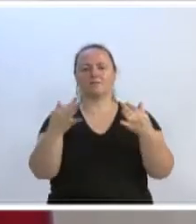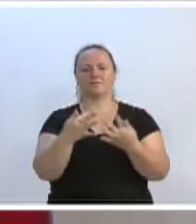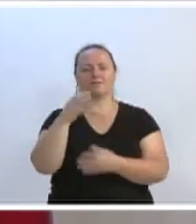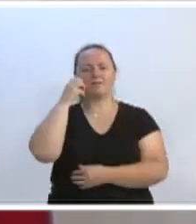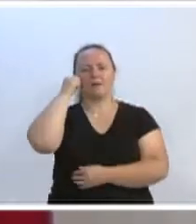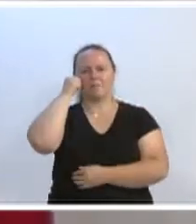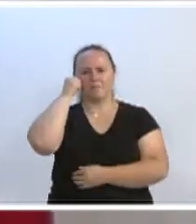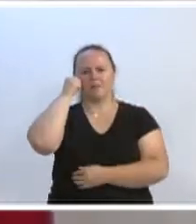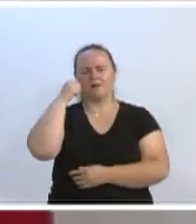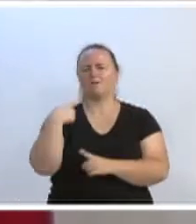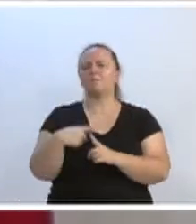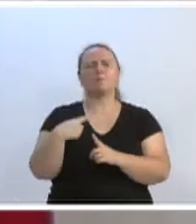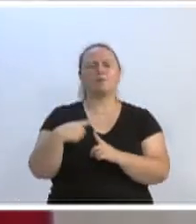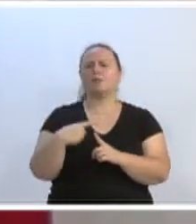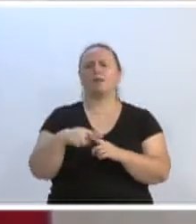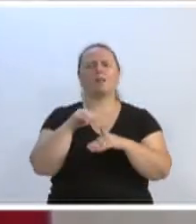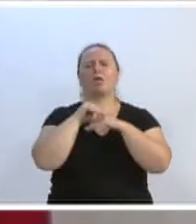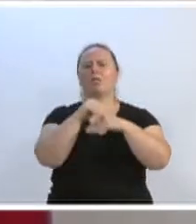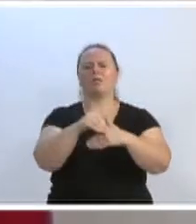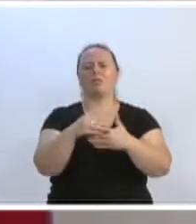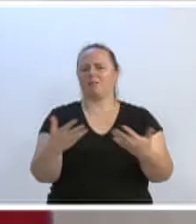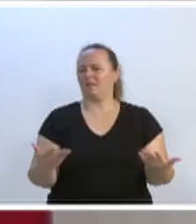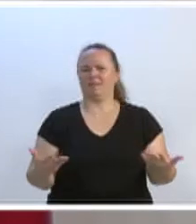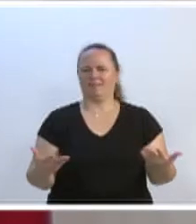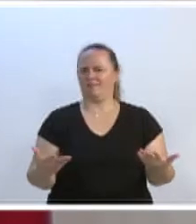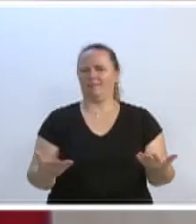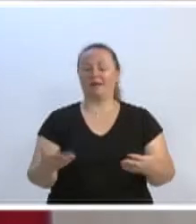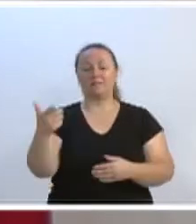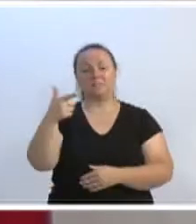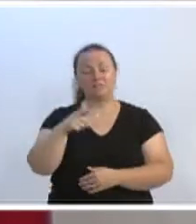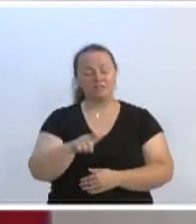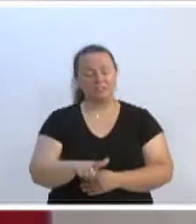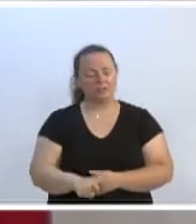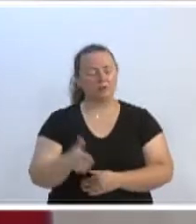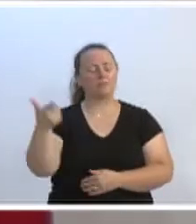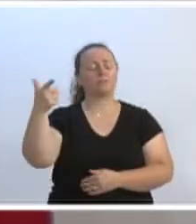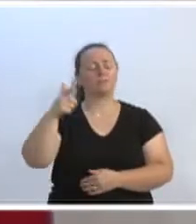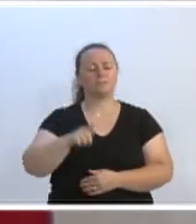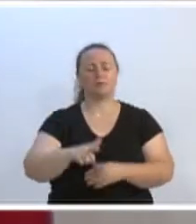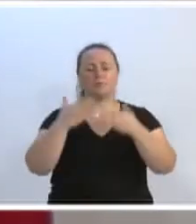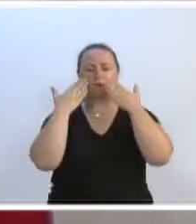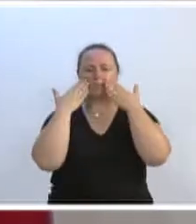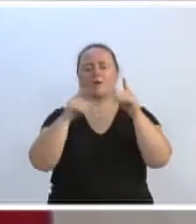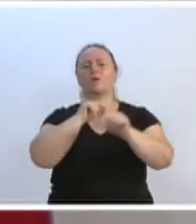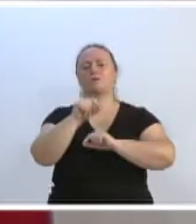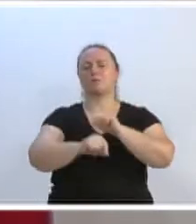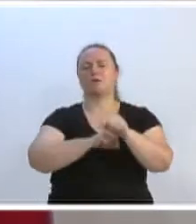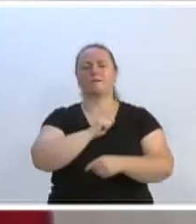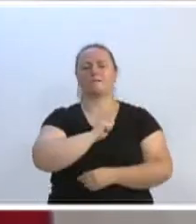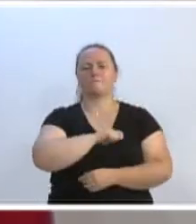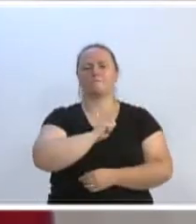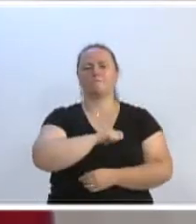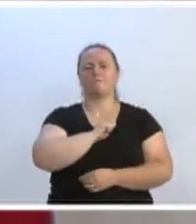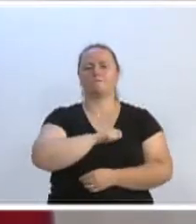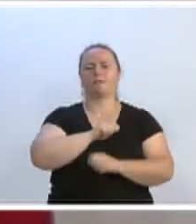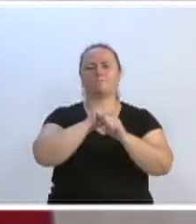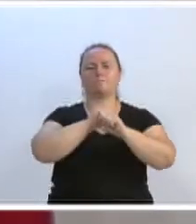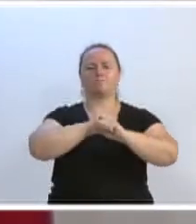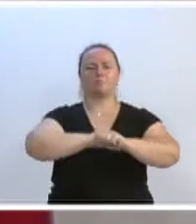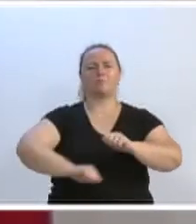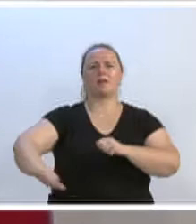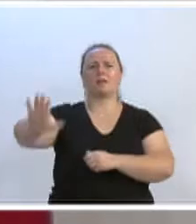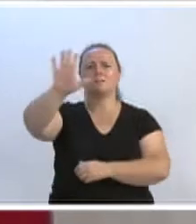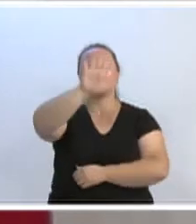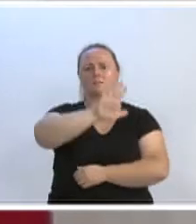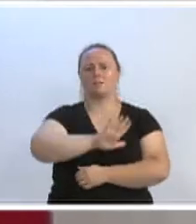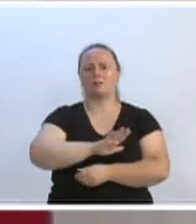forma destemperada. Mais uma vez, o racismo mostra a sua face mais perversa nacionalmente. Por